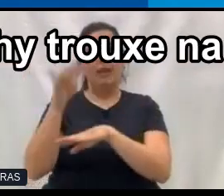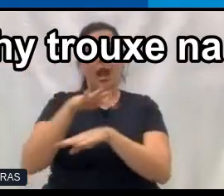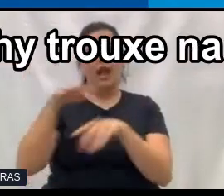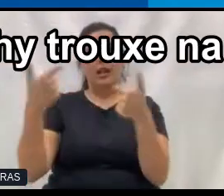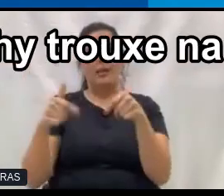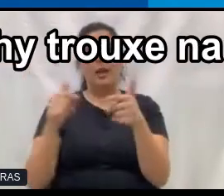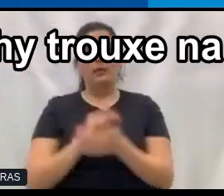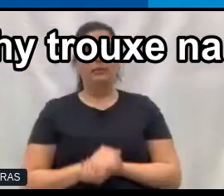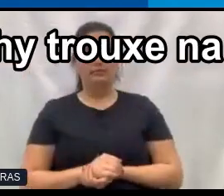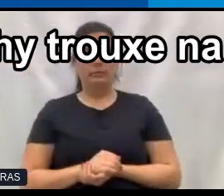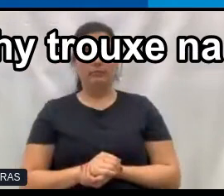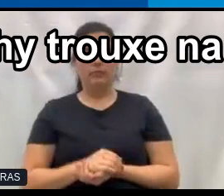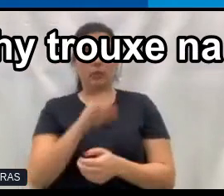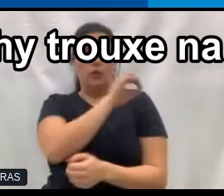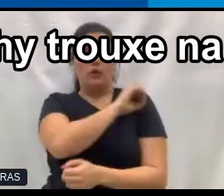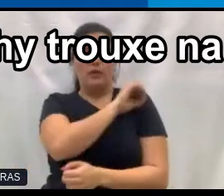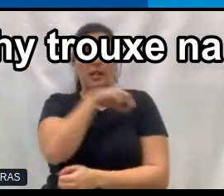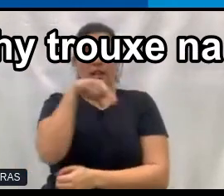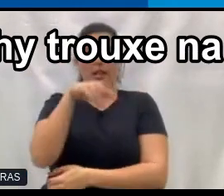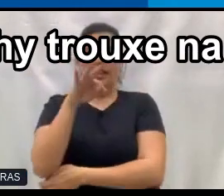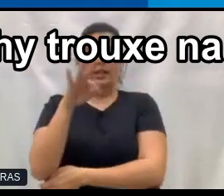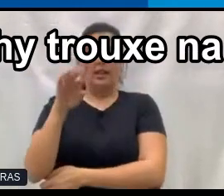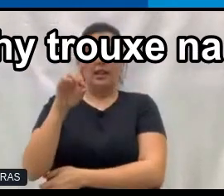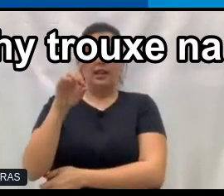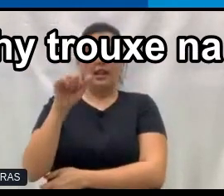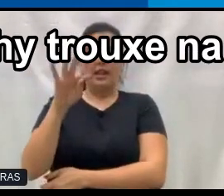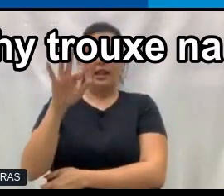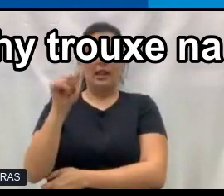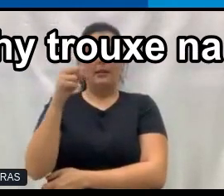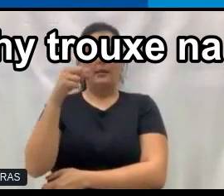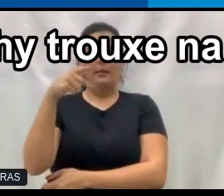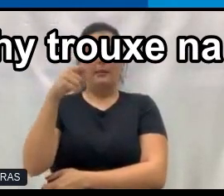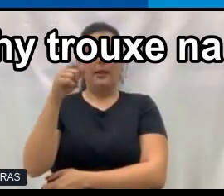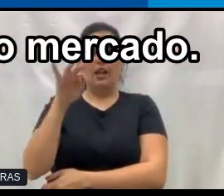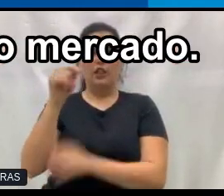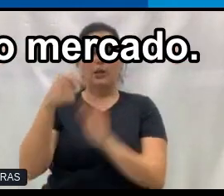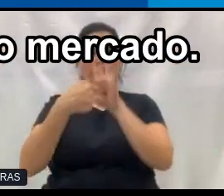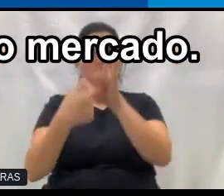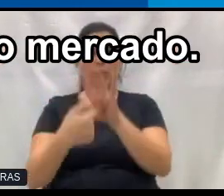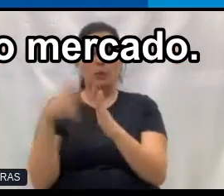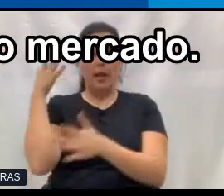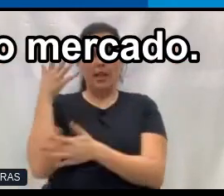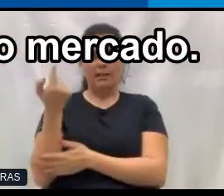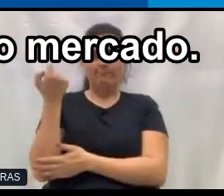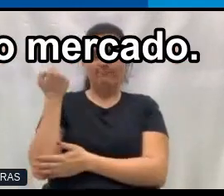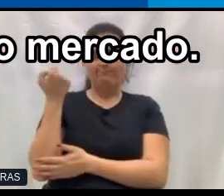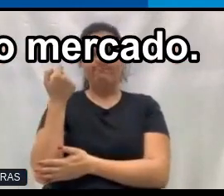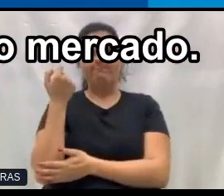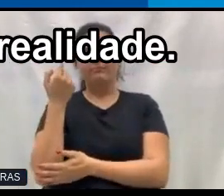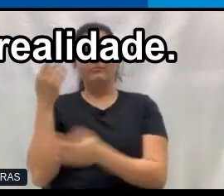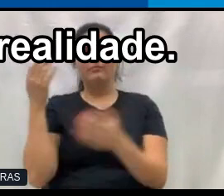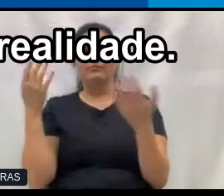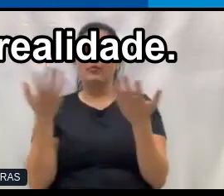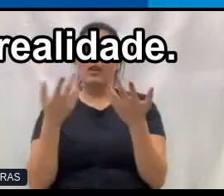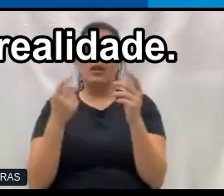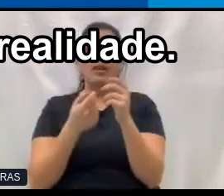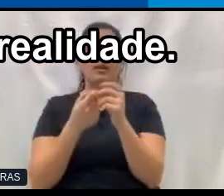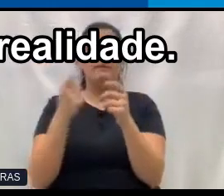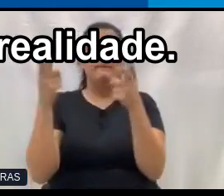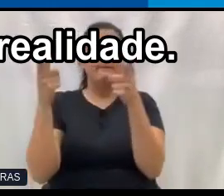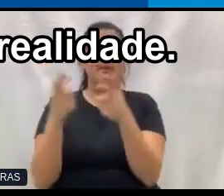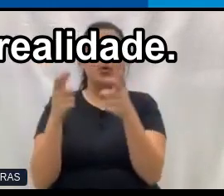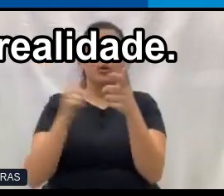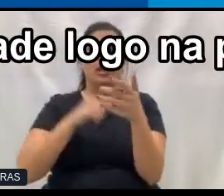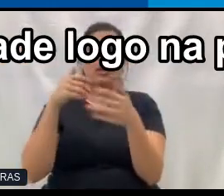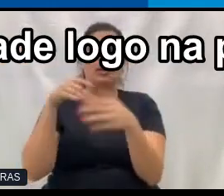Essa oficina da NTT Data, que a Pathy trouxe, né, na palestra anterior, é uma exceção no mercado. Isso não é